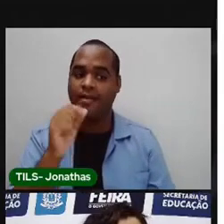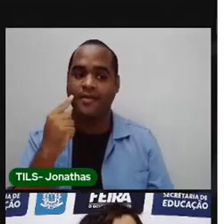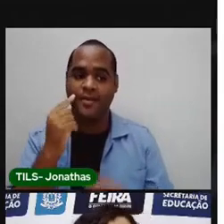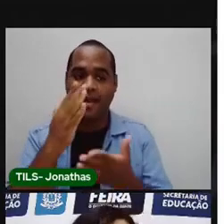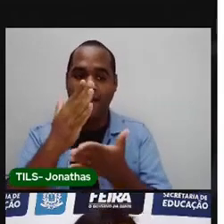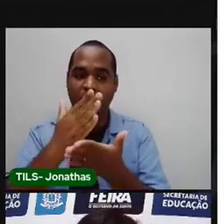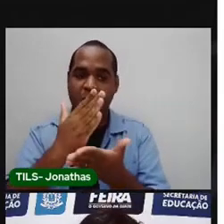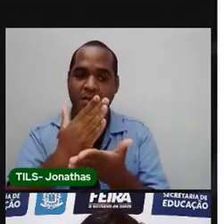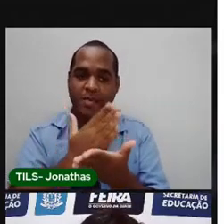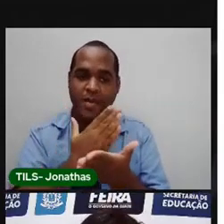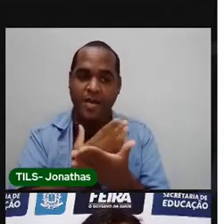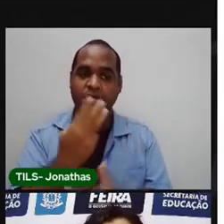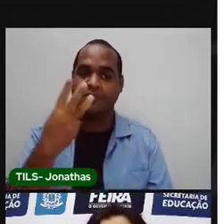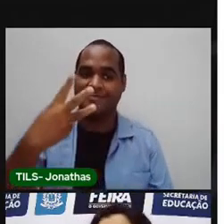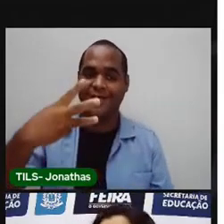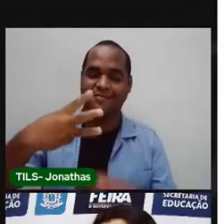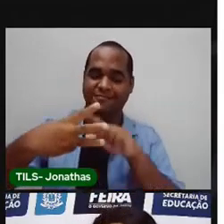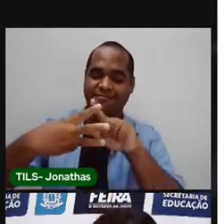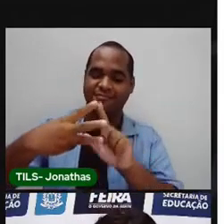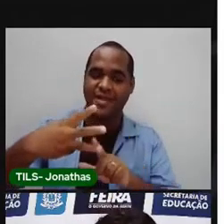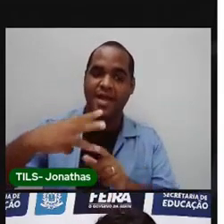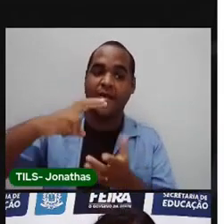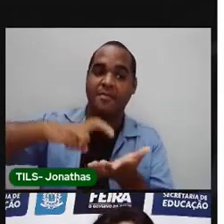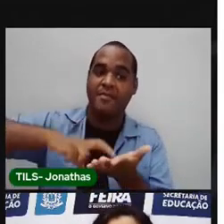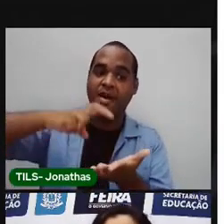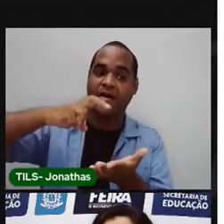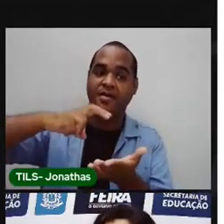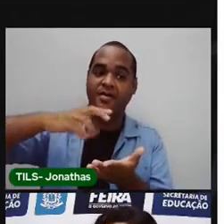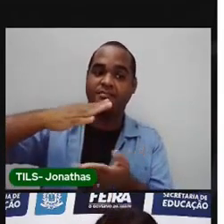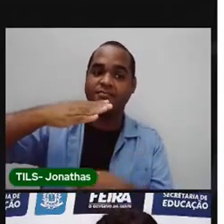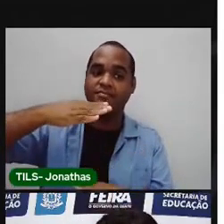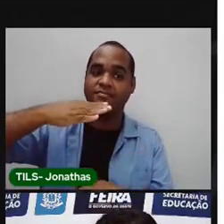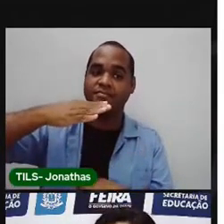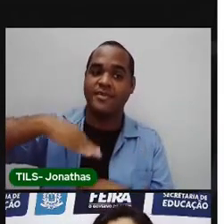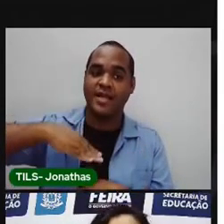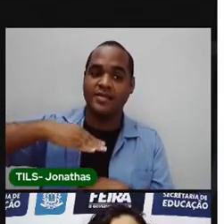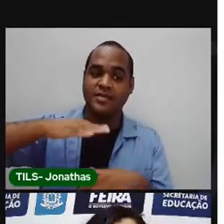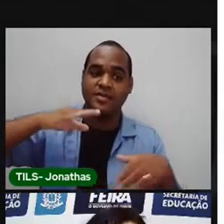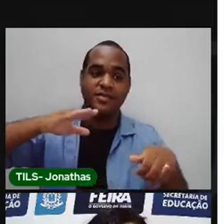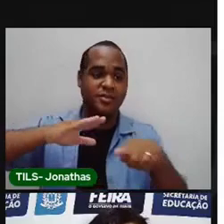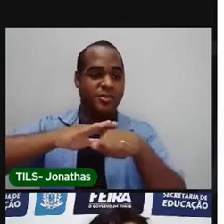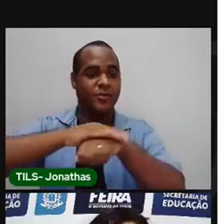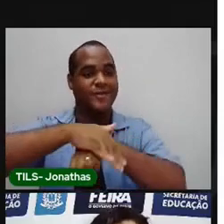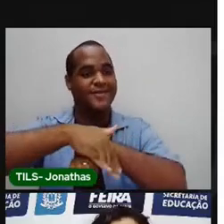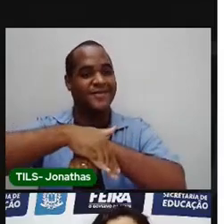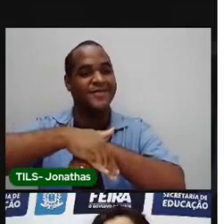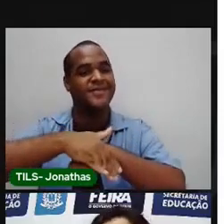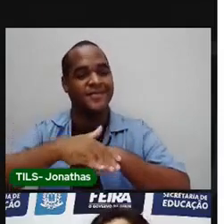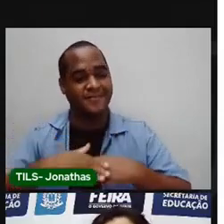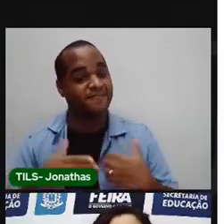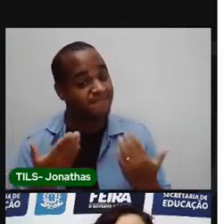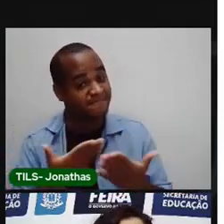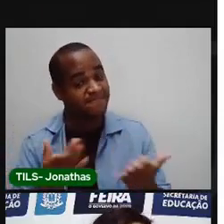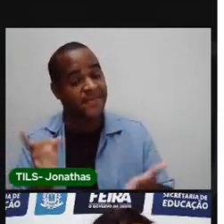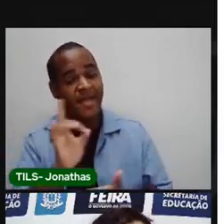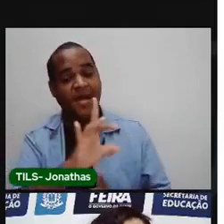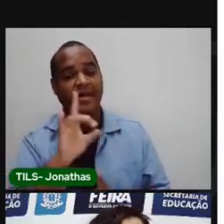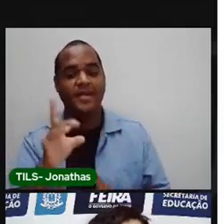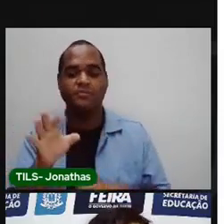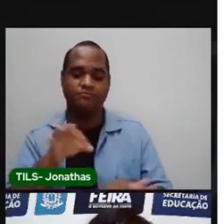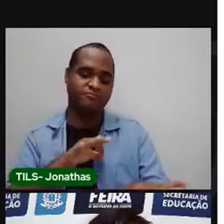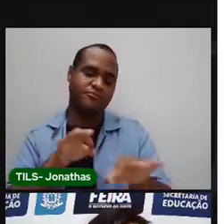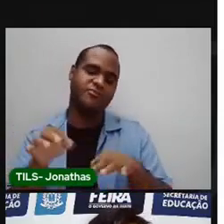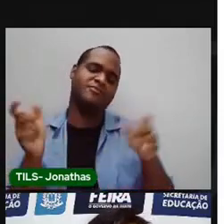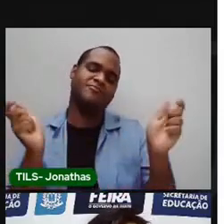divididas nesses três períodos. Manhã, tarde e noite. Para a gente poder se